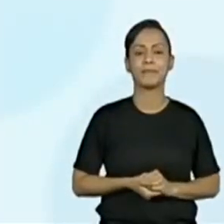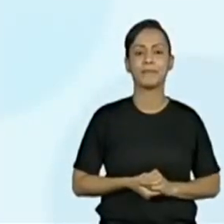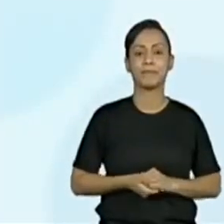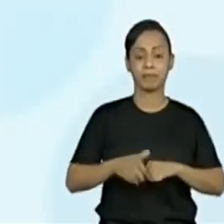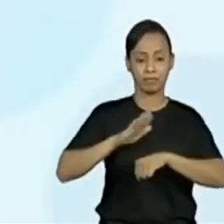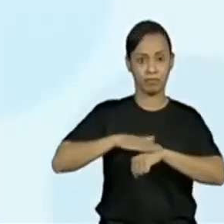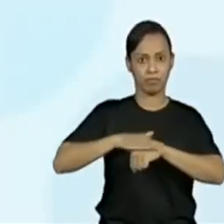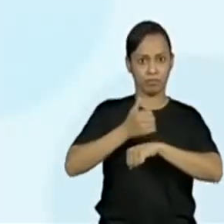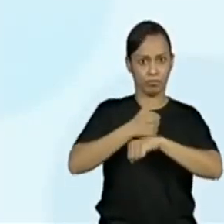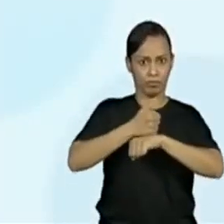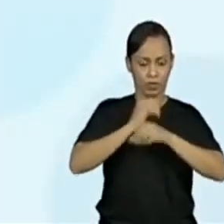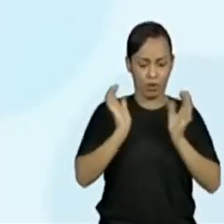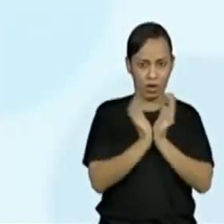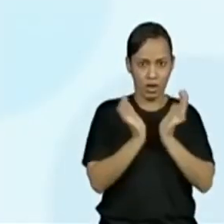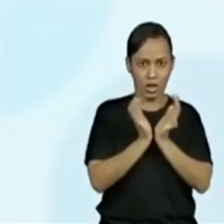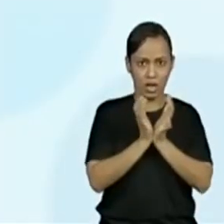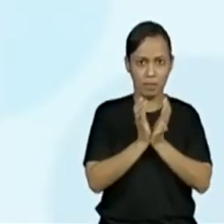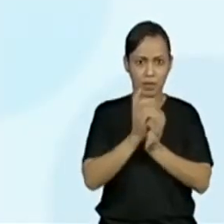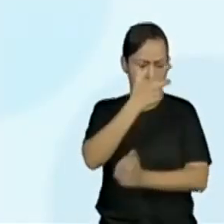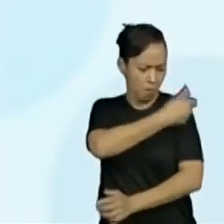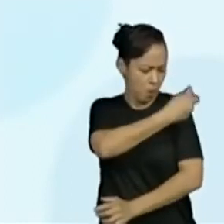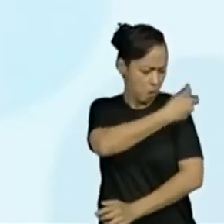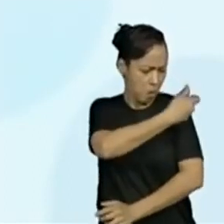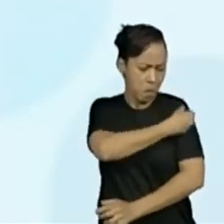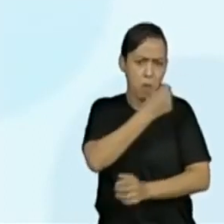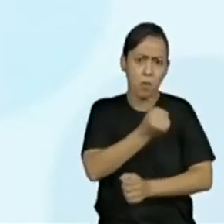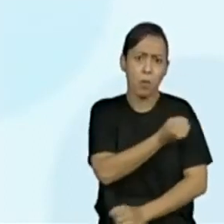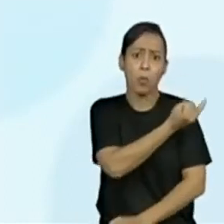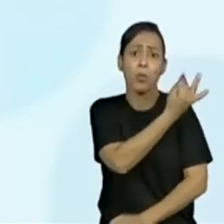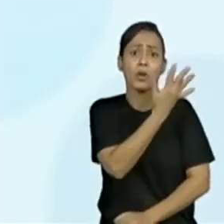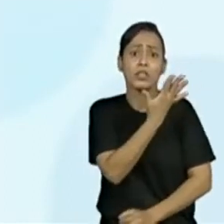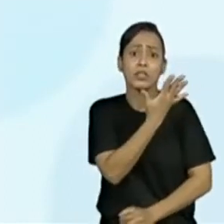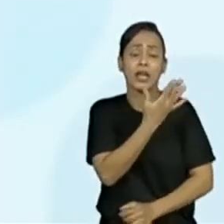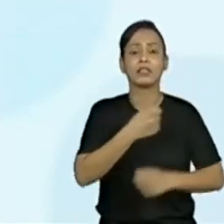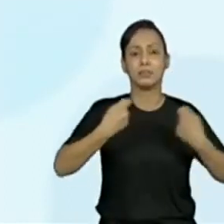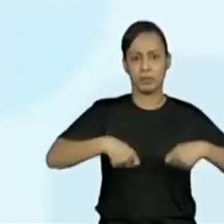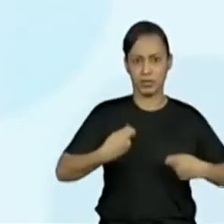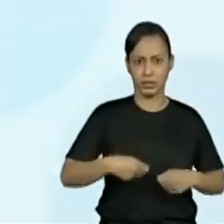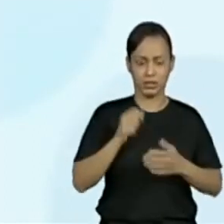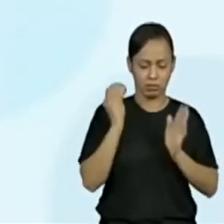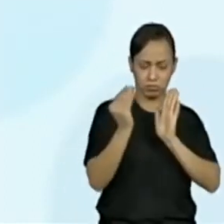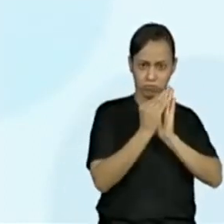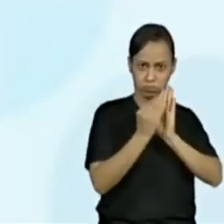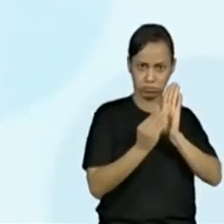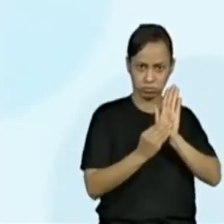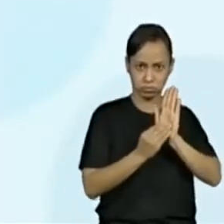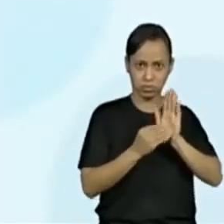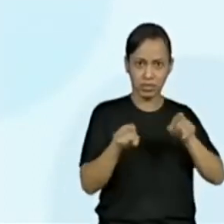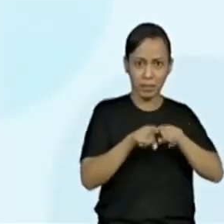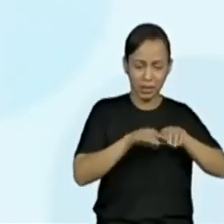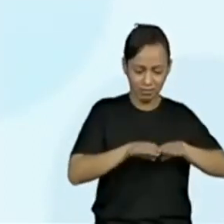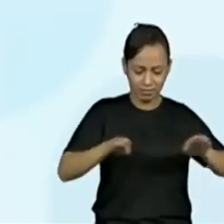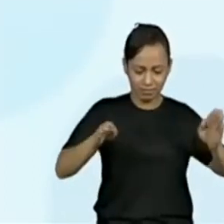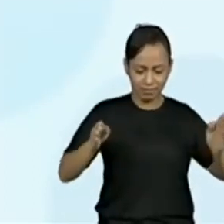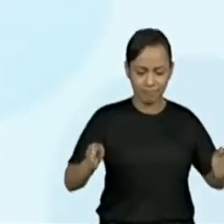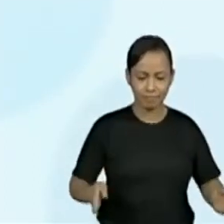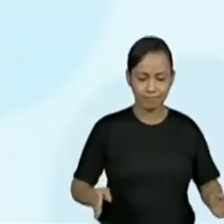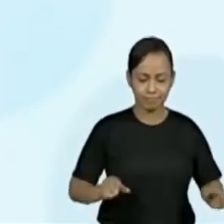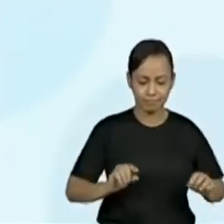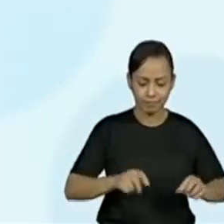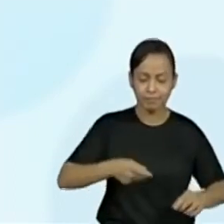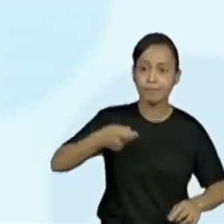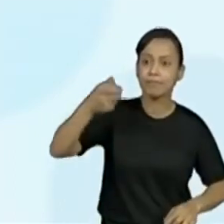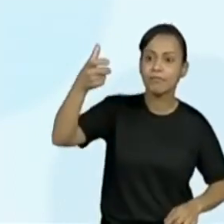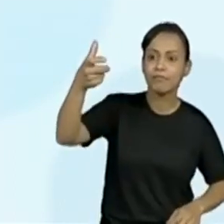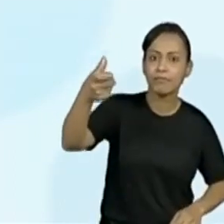anotar as doses aplicadas com mesas e distanciamento de pelo menos um metro